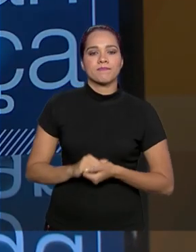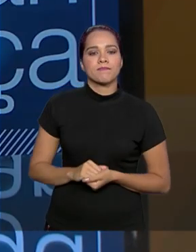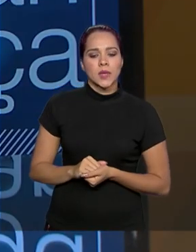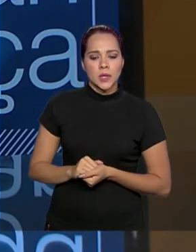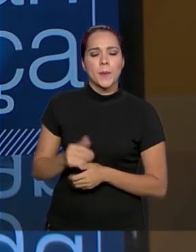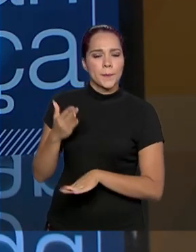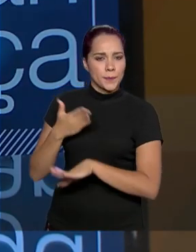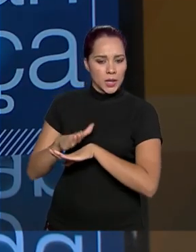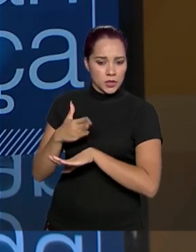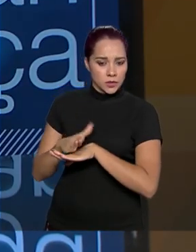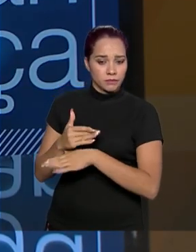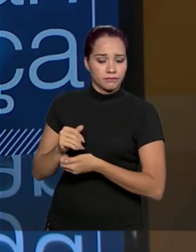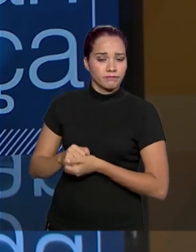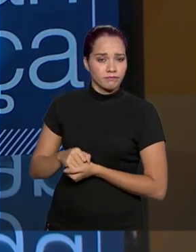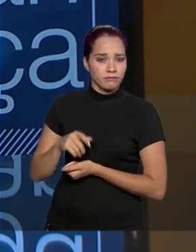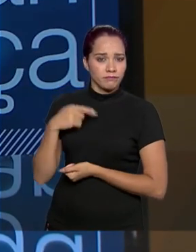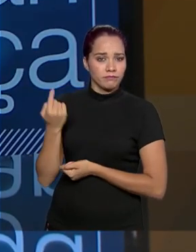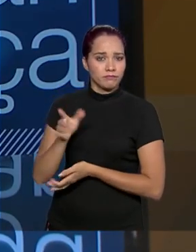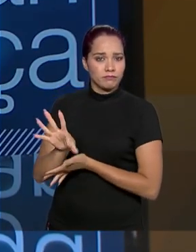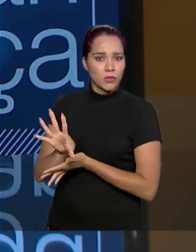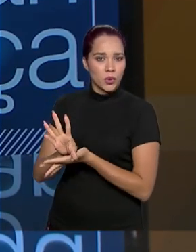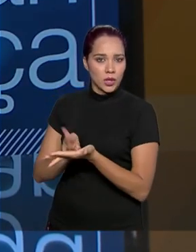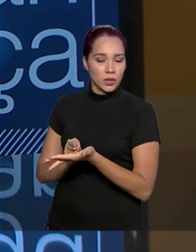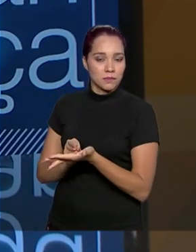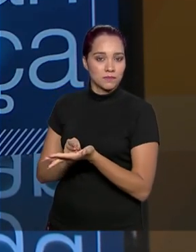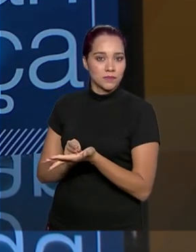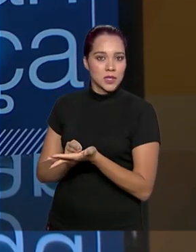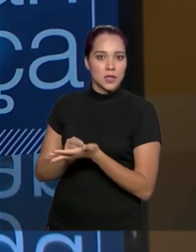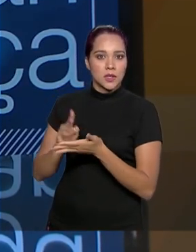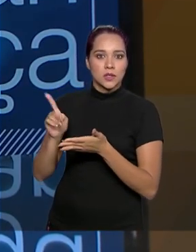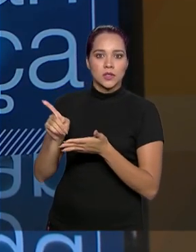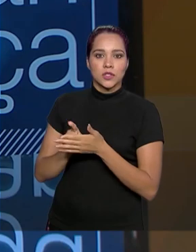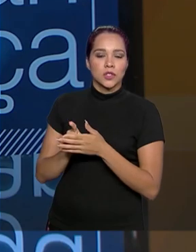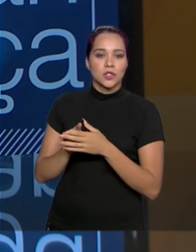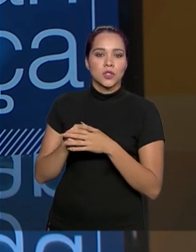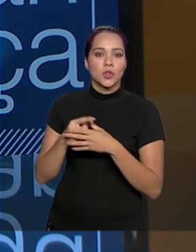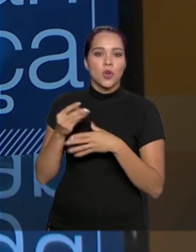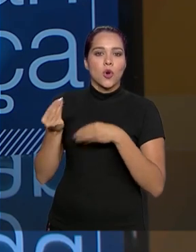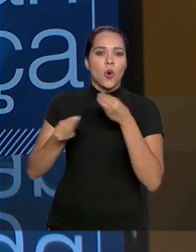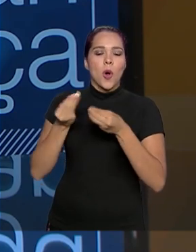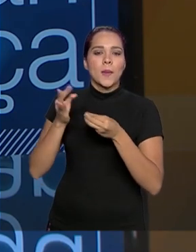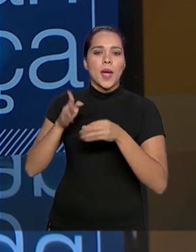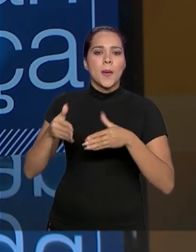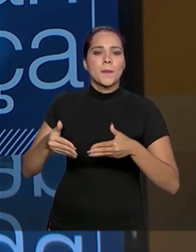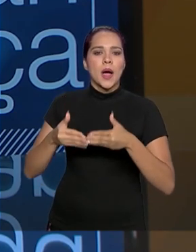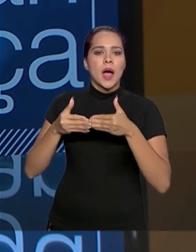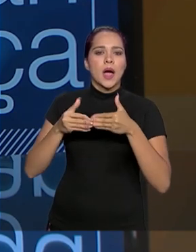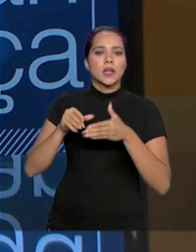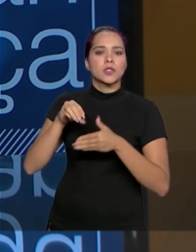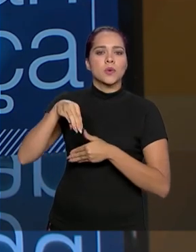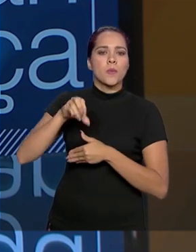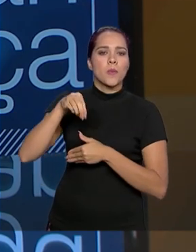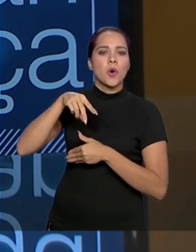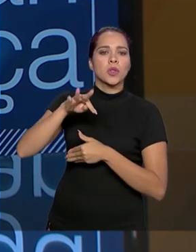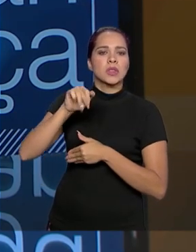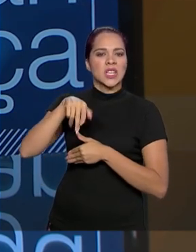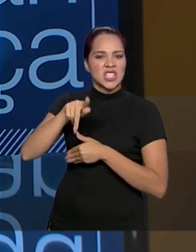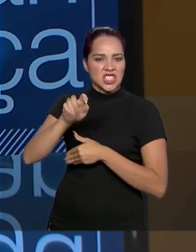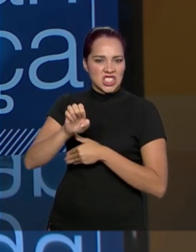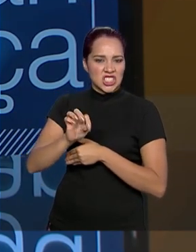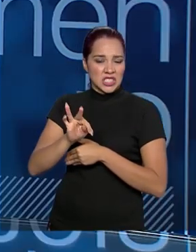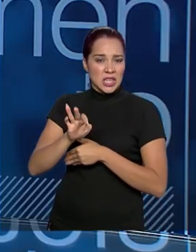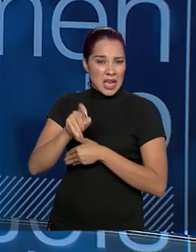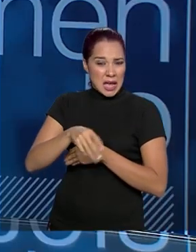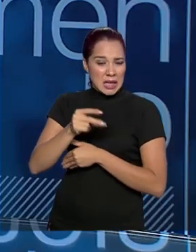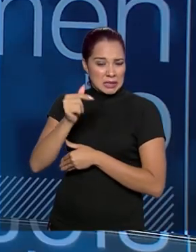nosso modelo de amontante, de barragens amontante, é um modelo ultrapassado?